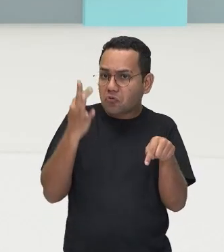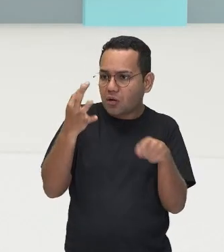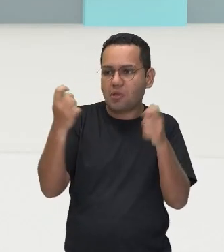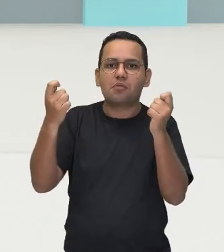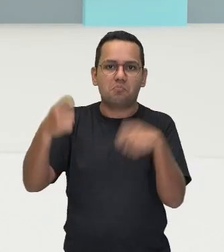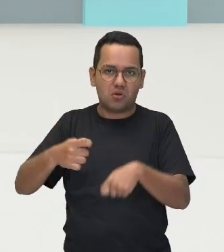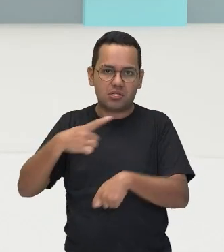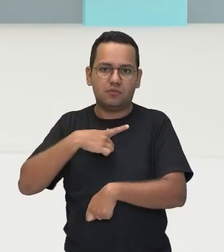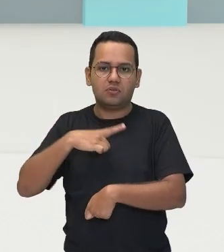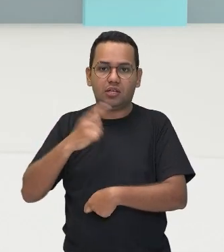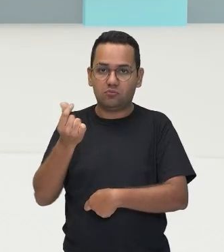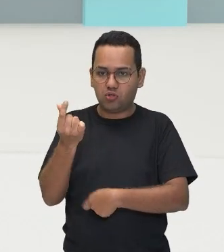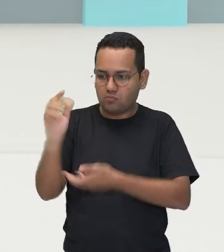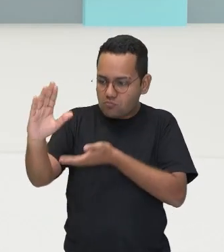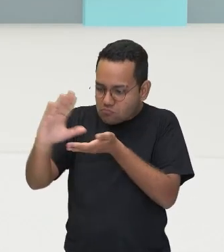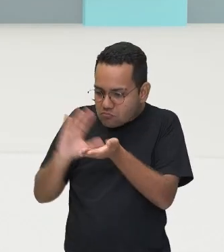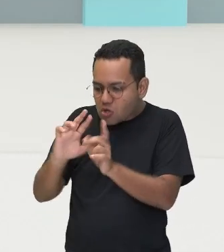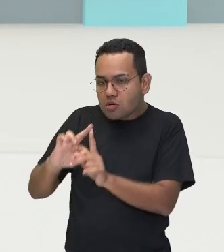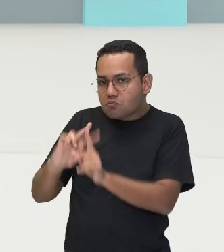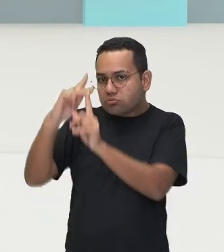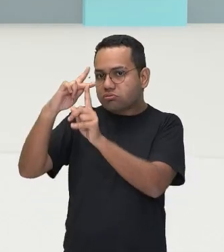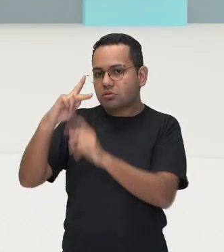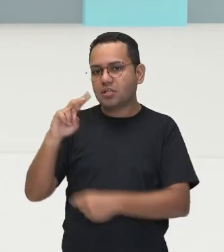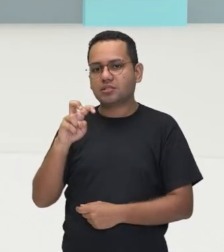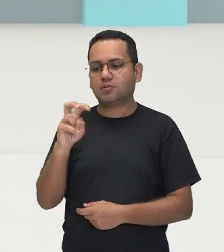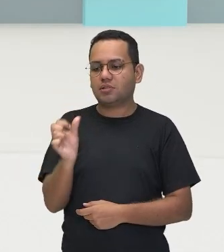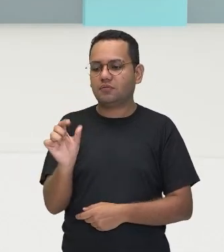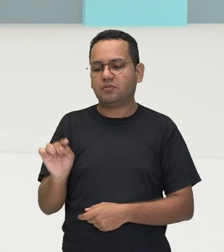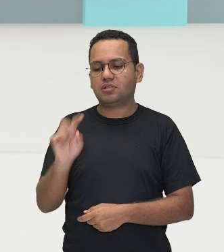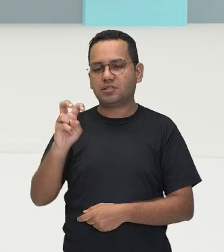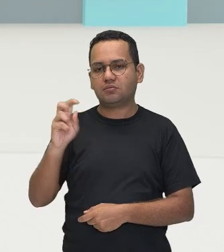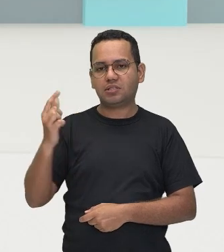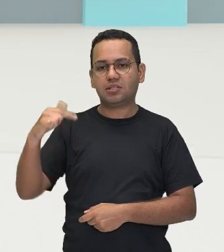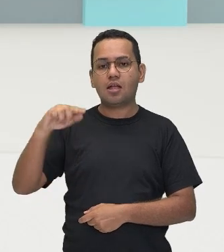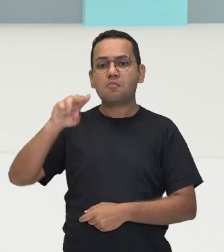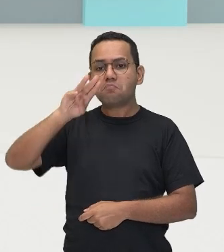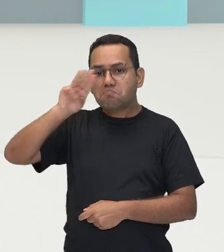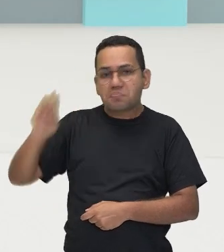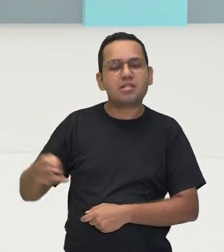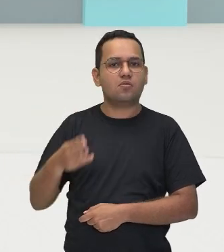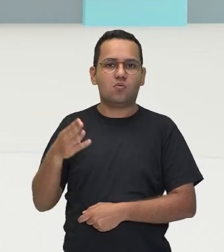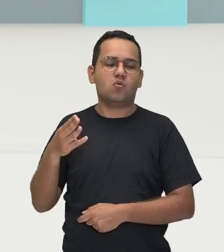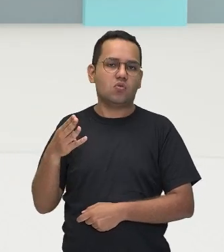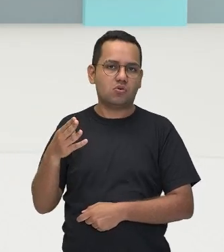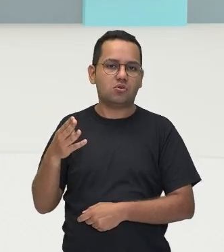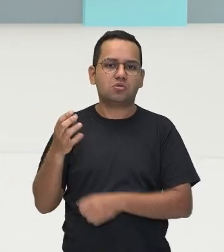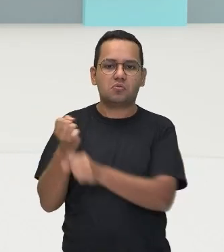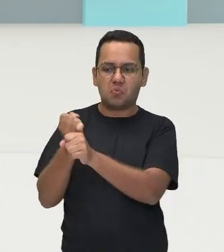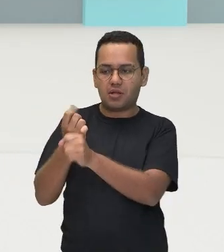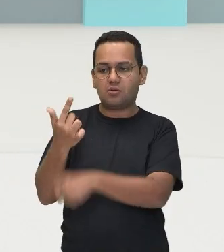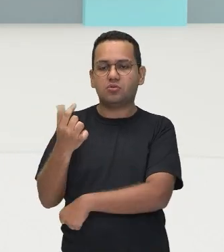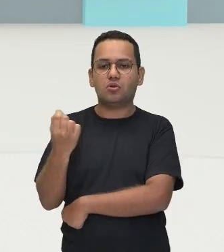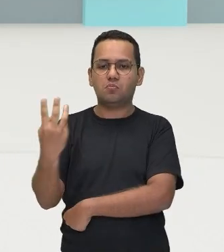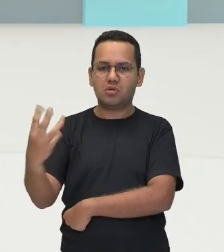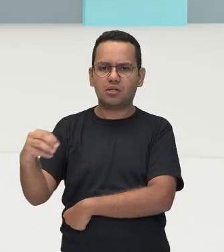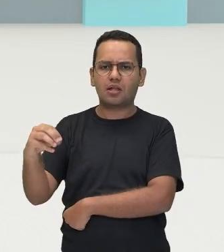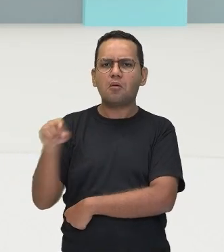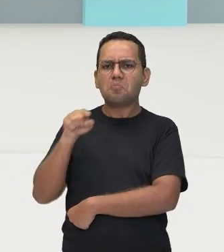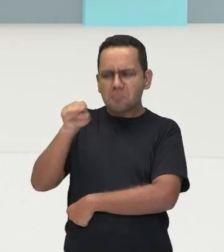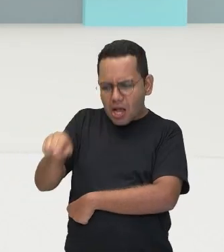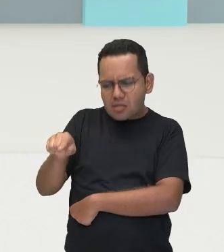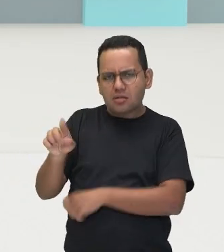,57 bilhões de dólares até 2030. Registrando um crescimento anual,